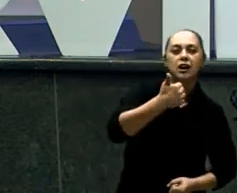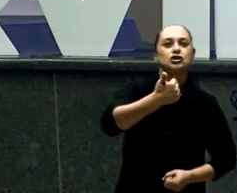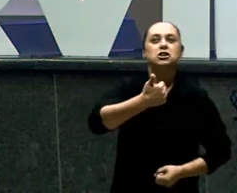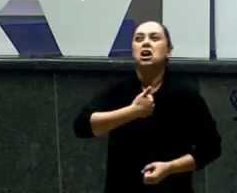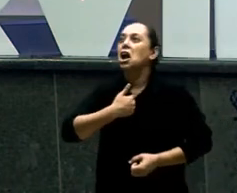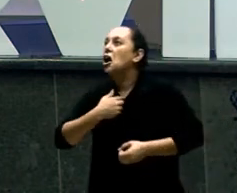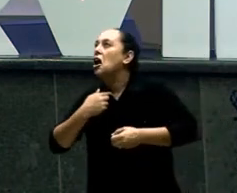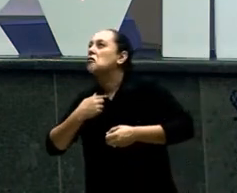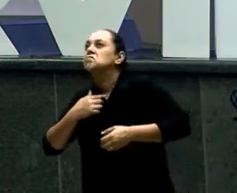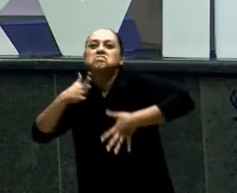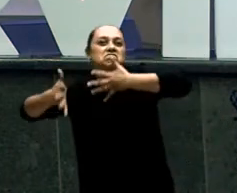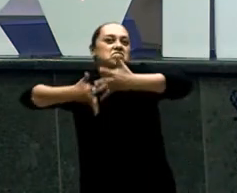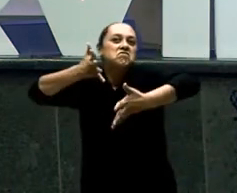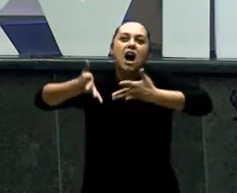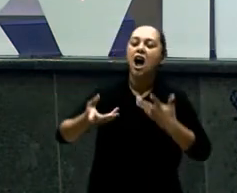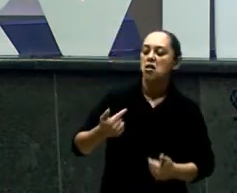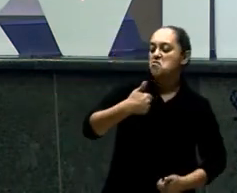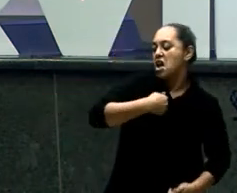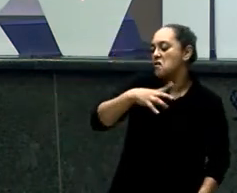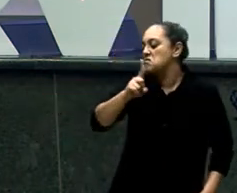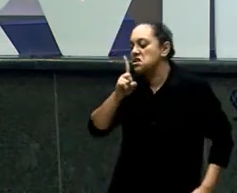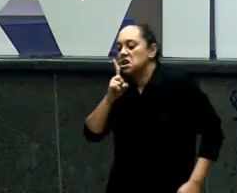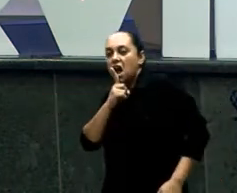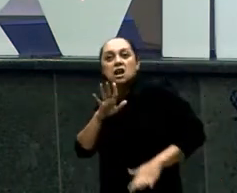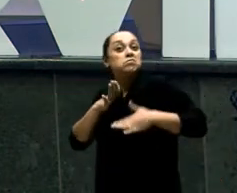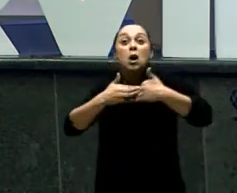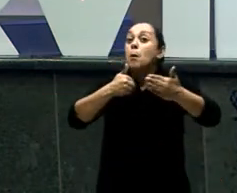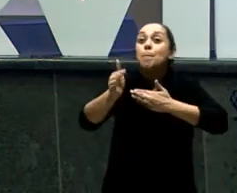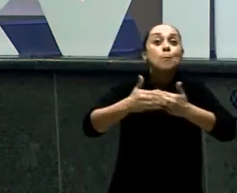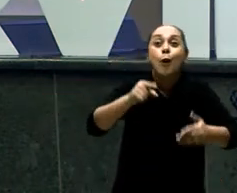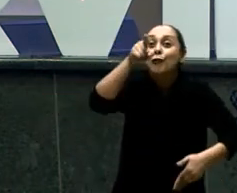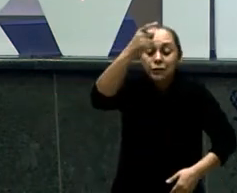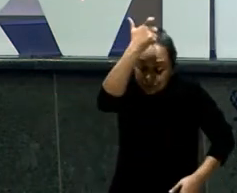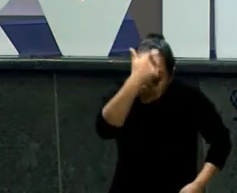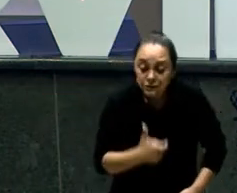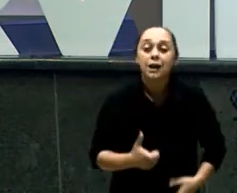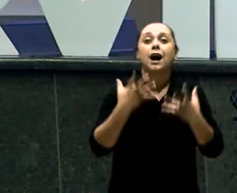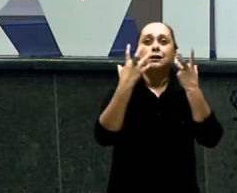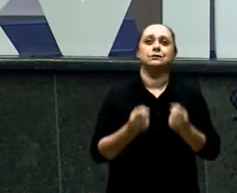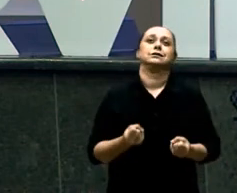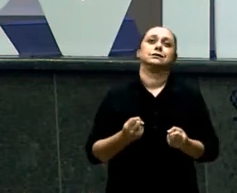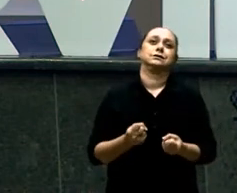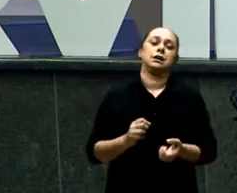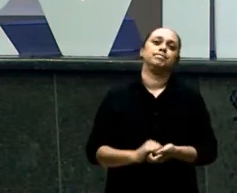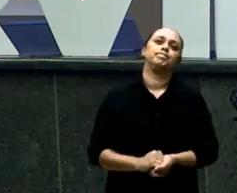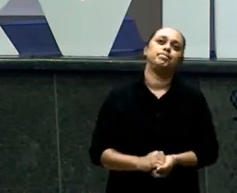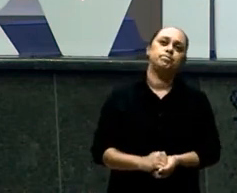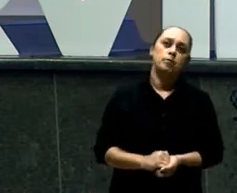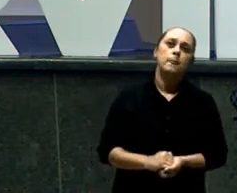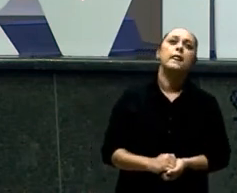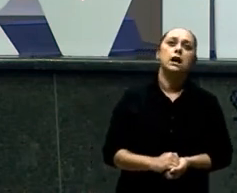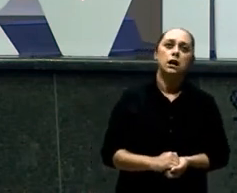Mas ele achava Que se ele fosse caçador As coisas iam melhorar Para ele Mas ele conquistou O que sonhava Em